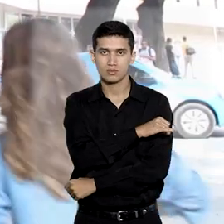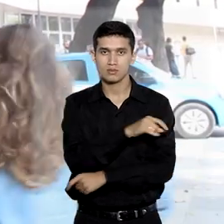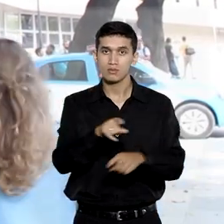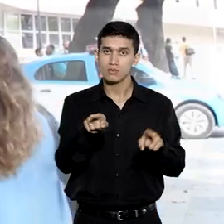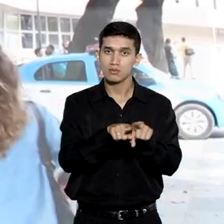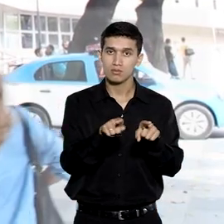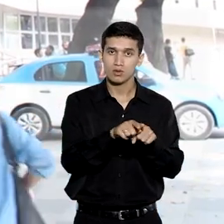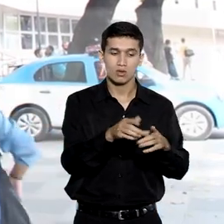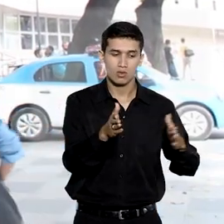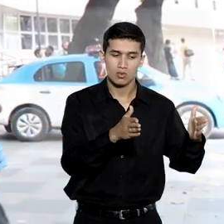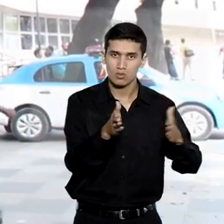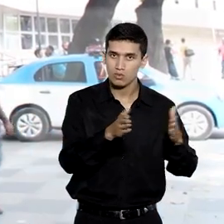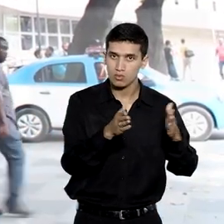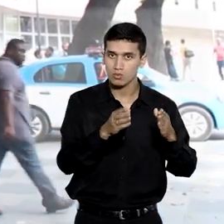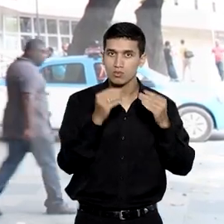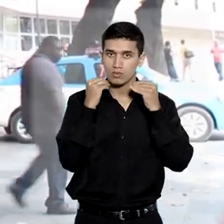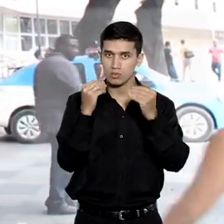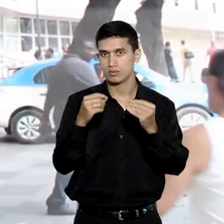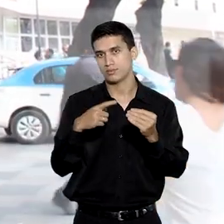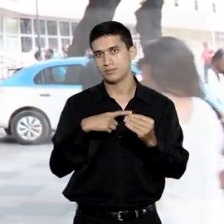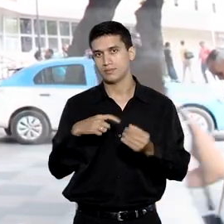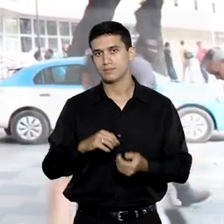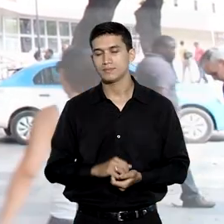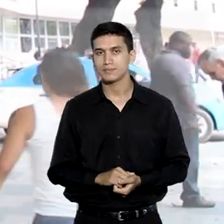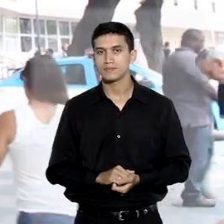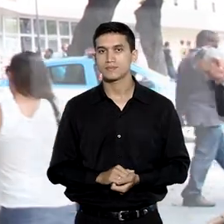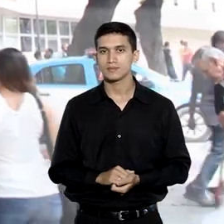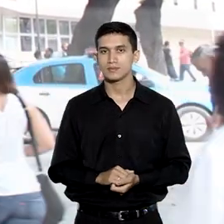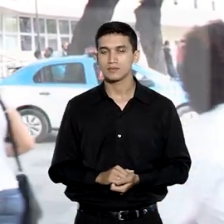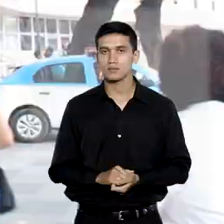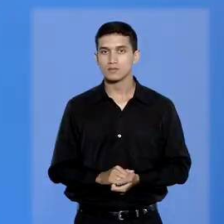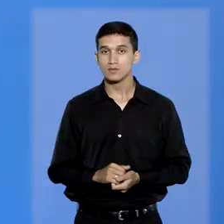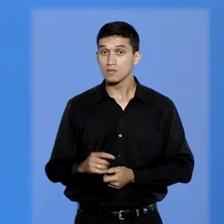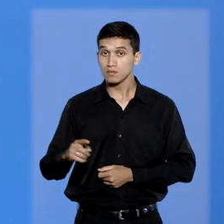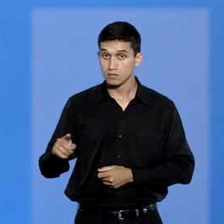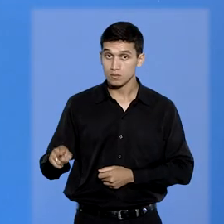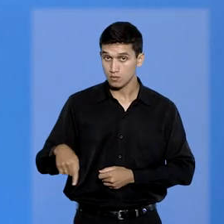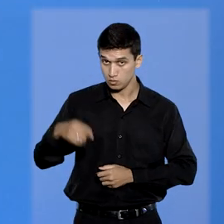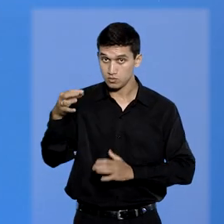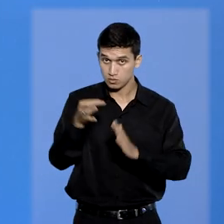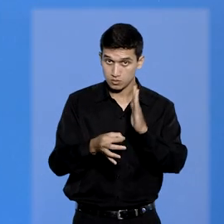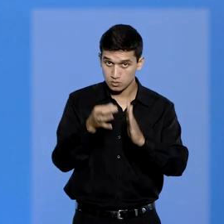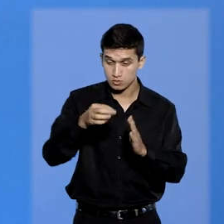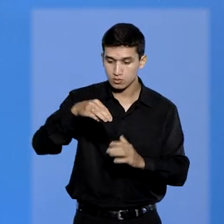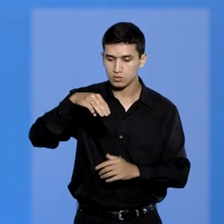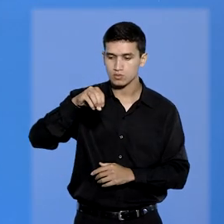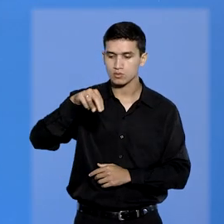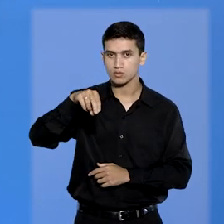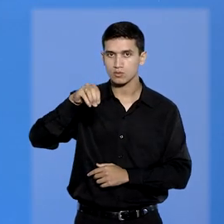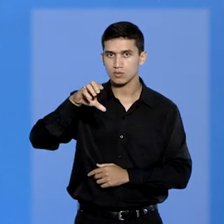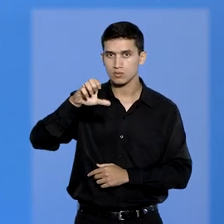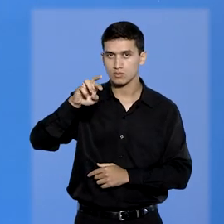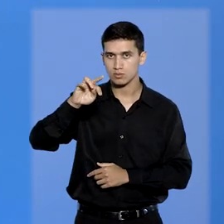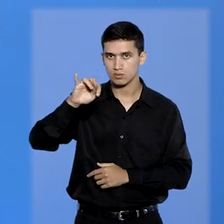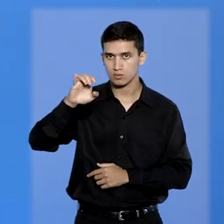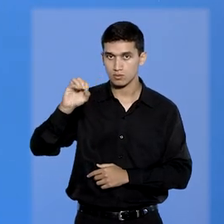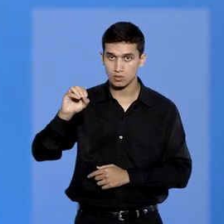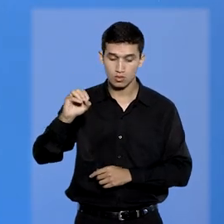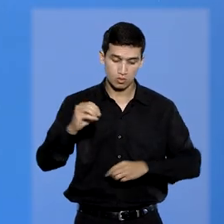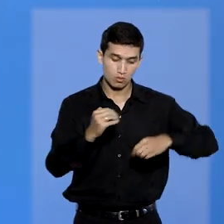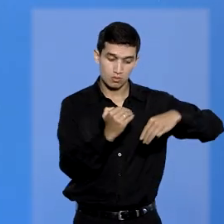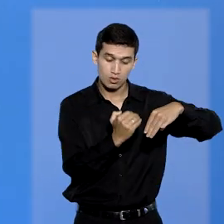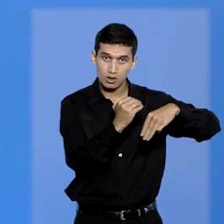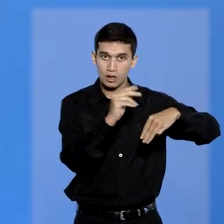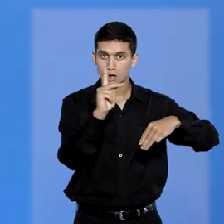quanto à validade das etapas eventualmente realizadas. Em outro julgamento monocrático, o ministro